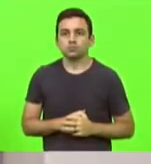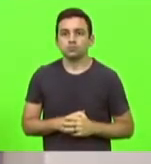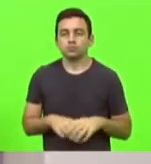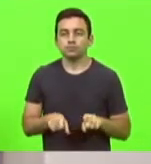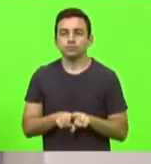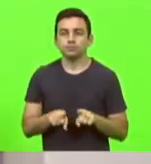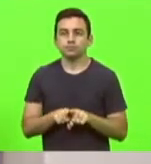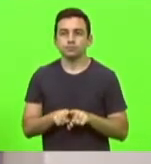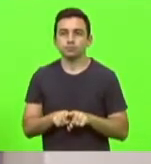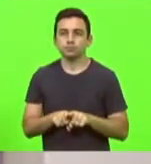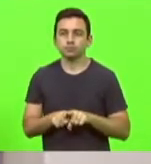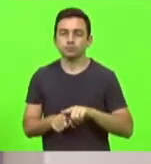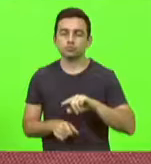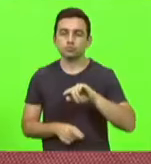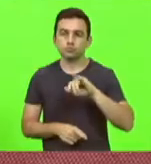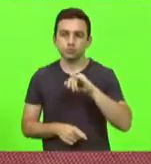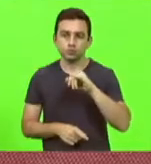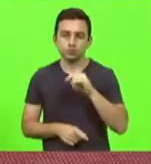o deputado Júlio Garcia?